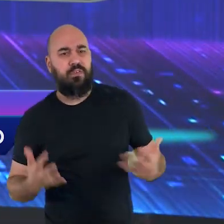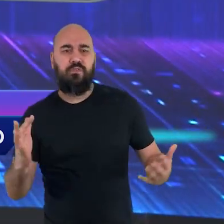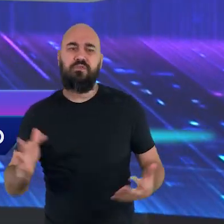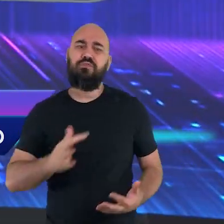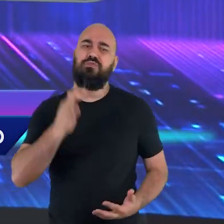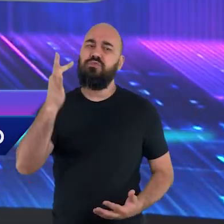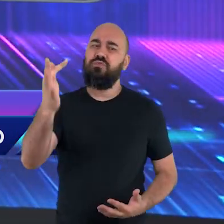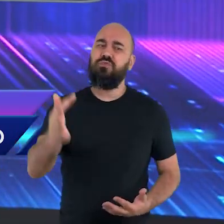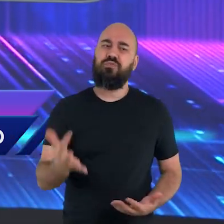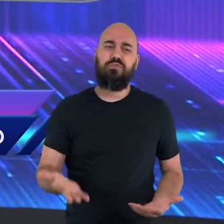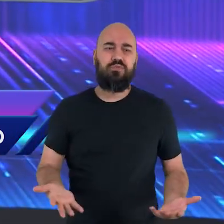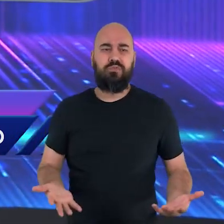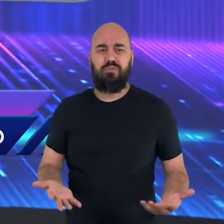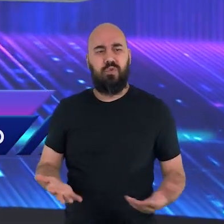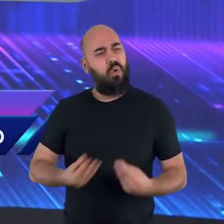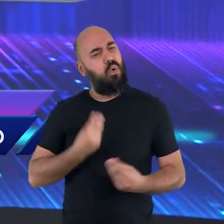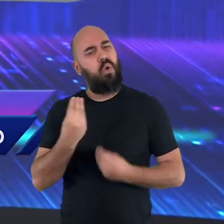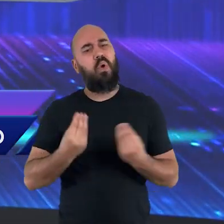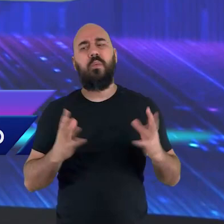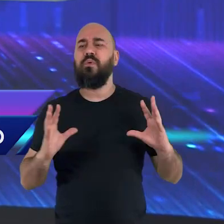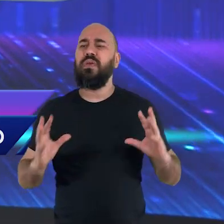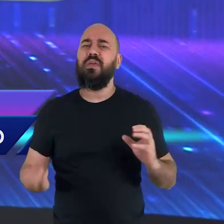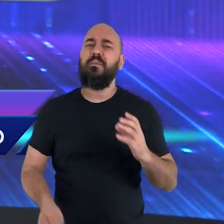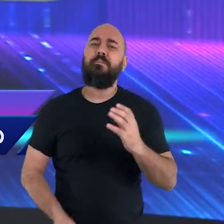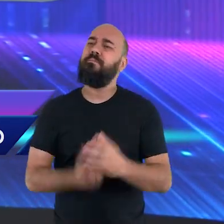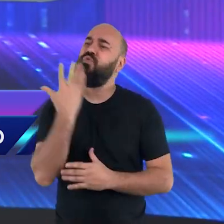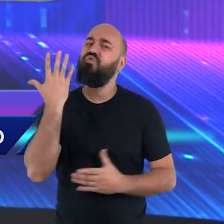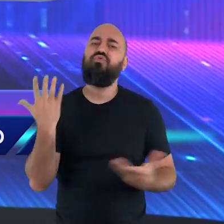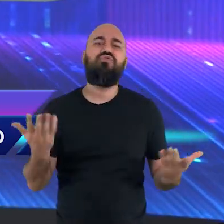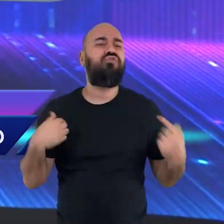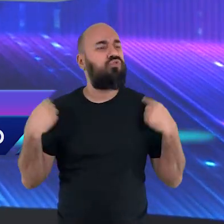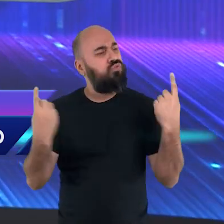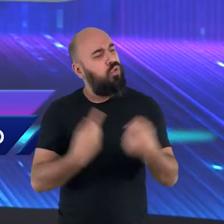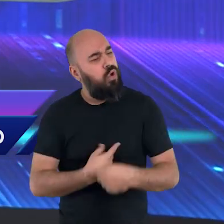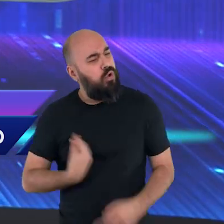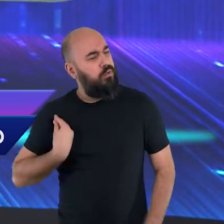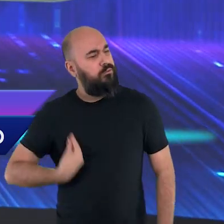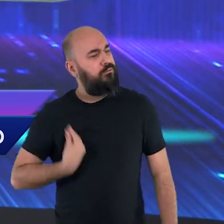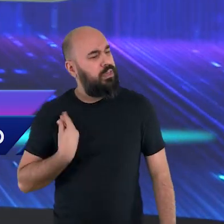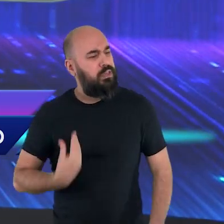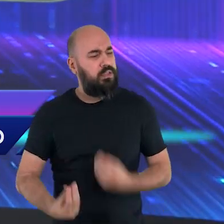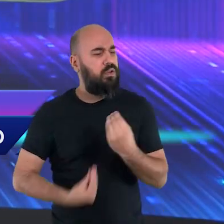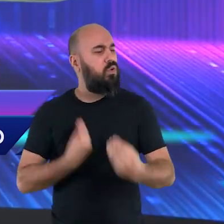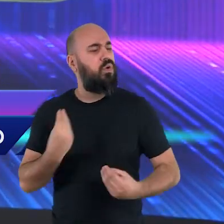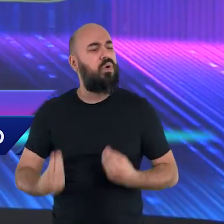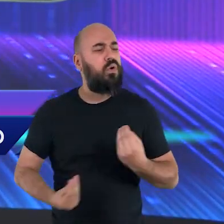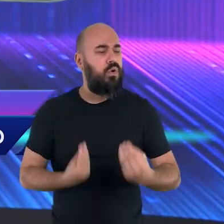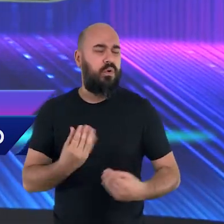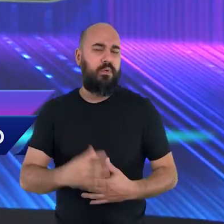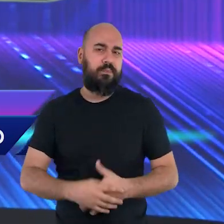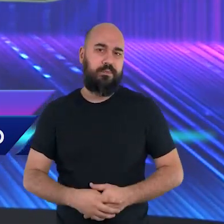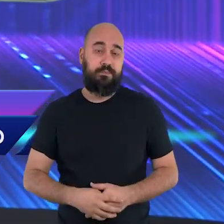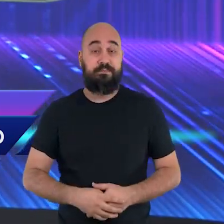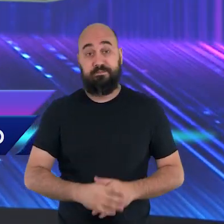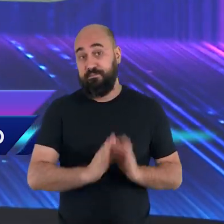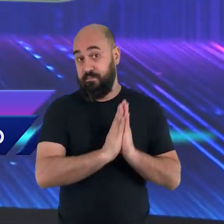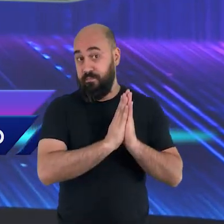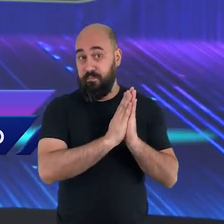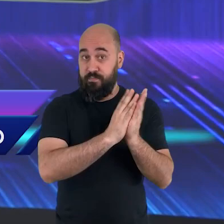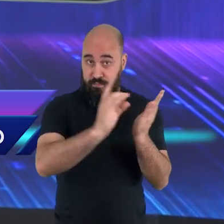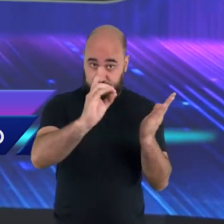como tudo isso apareceu? De onde isso tudo surgiu? Bom, mas a Bíblia, ela deixa isso bem claro.